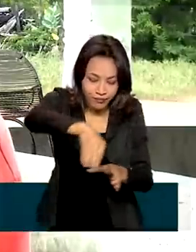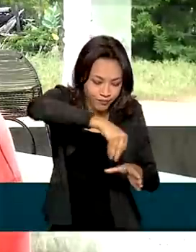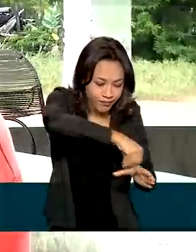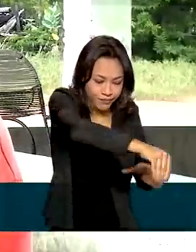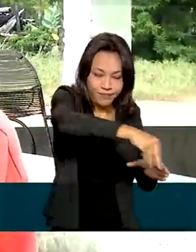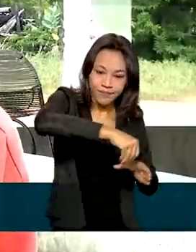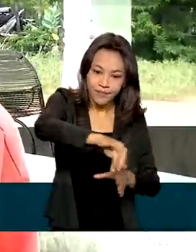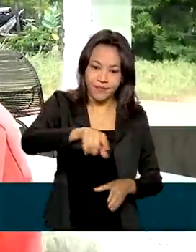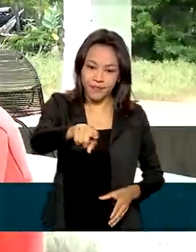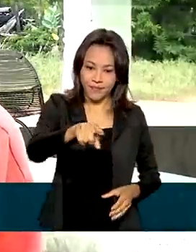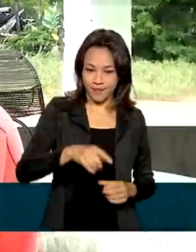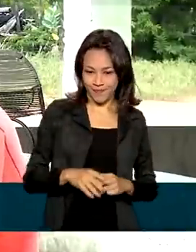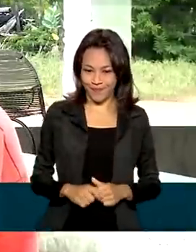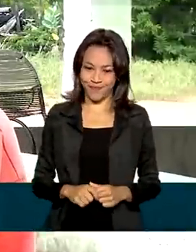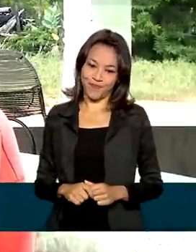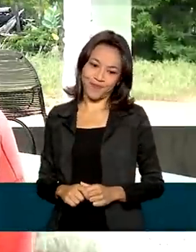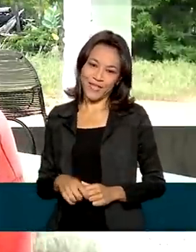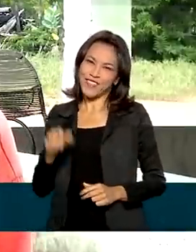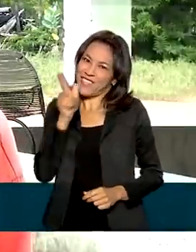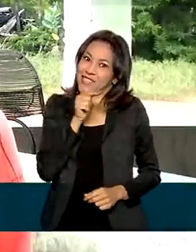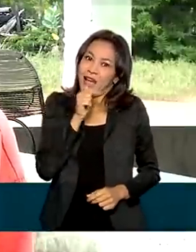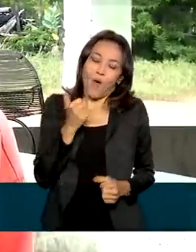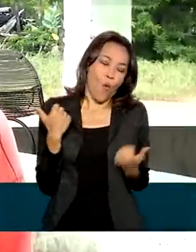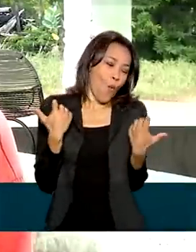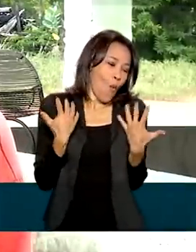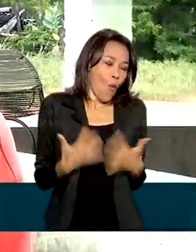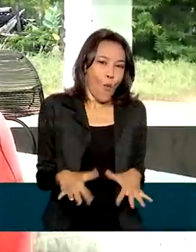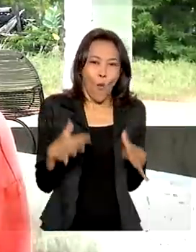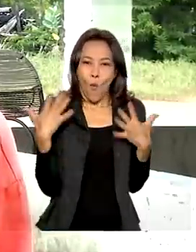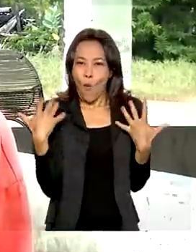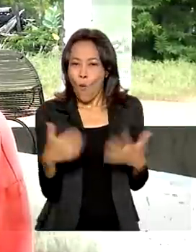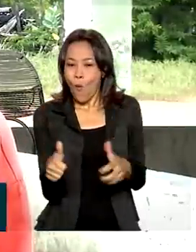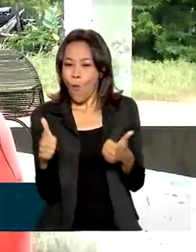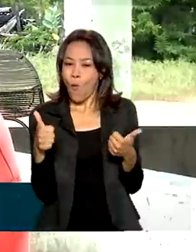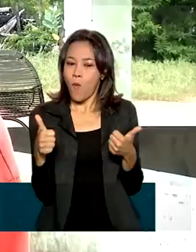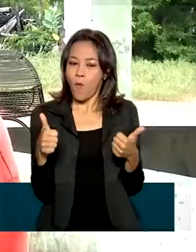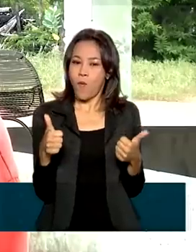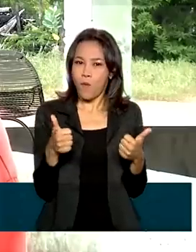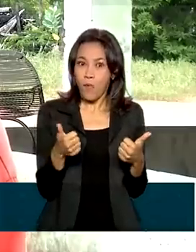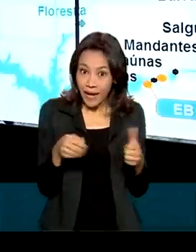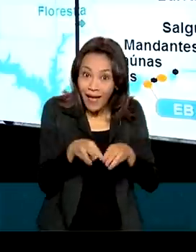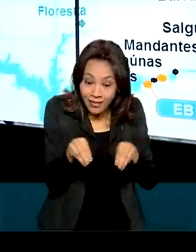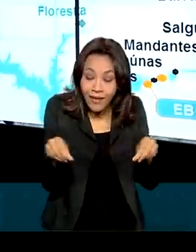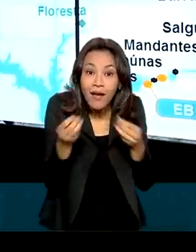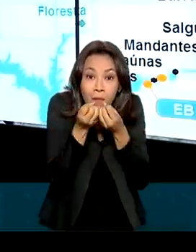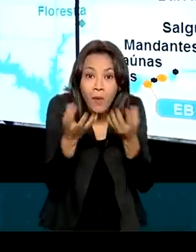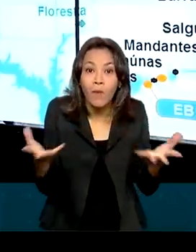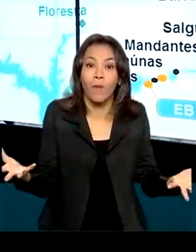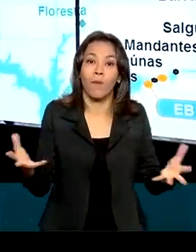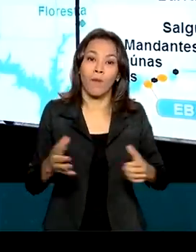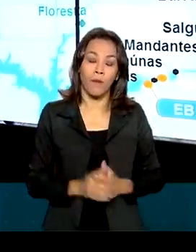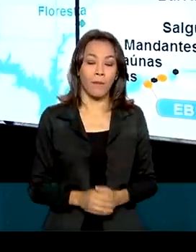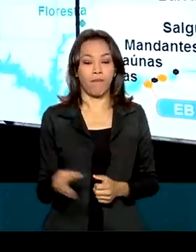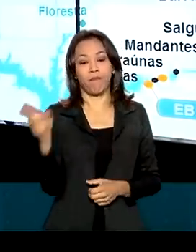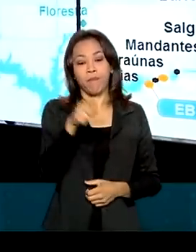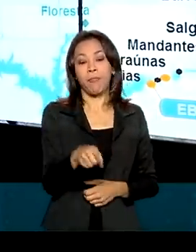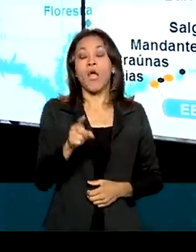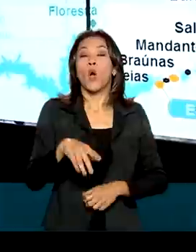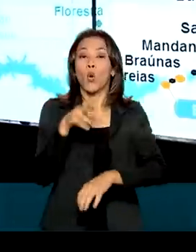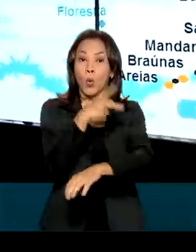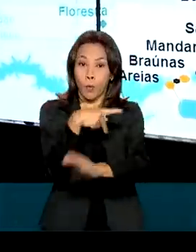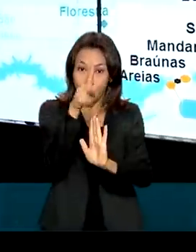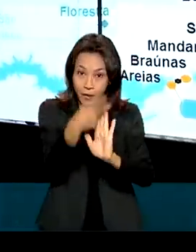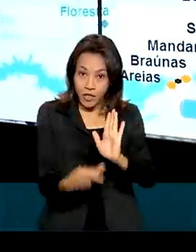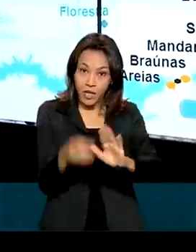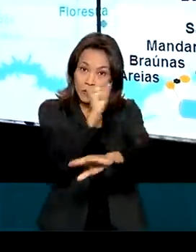nós era, eu acho que nós era rico. Era. Porque a terra é boa. A terra é boa. Com o projeto de integração do Rio São